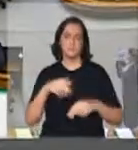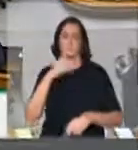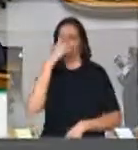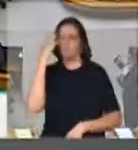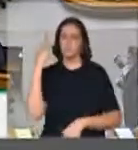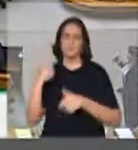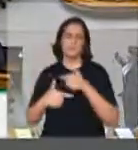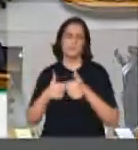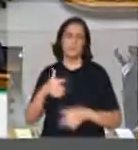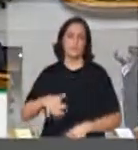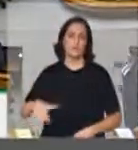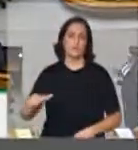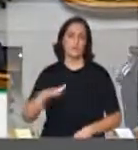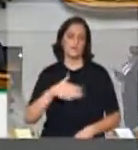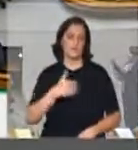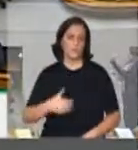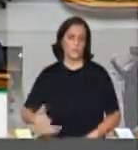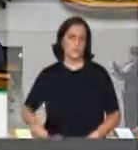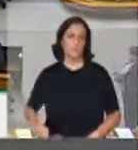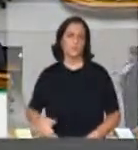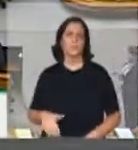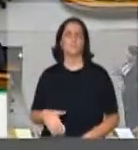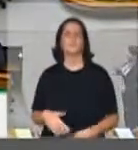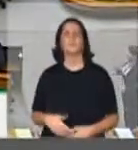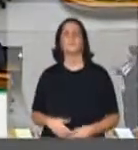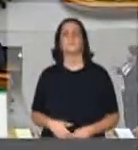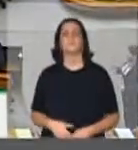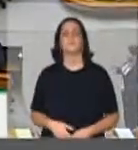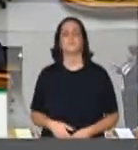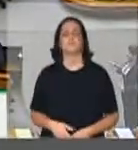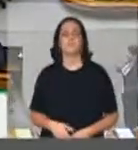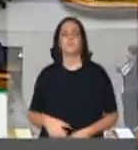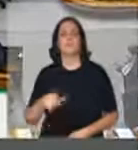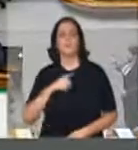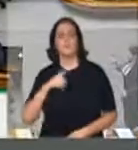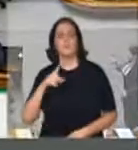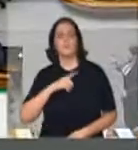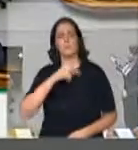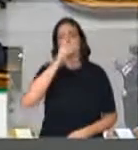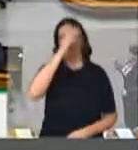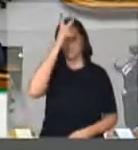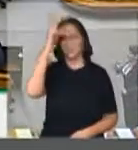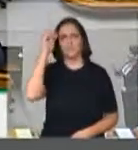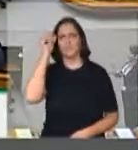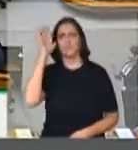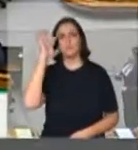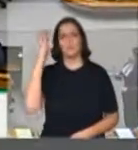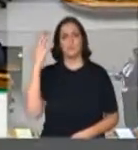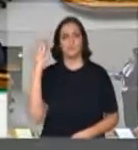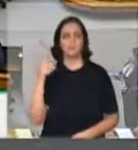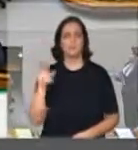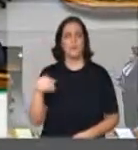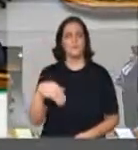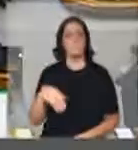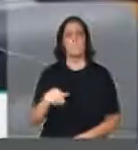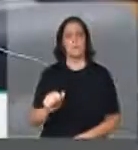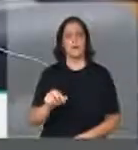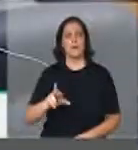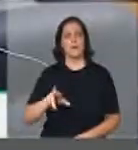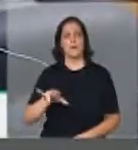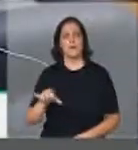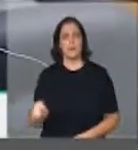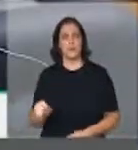uma definição que está em curso, adotada pelo prefeito Mário, exigindo a